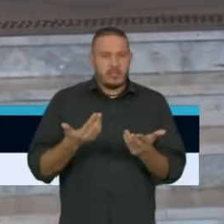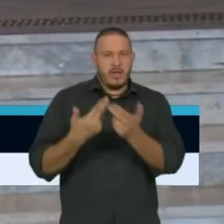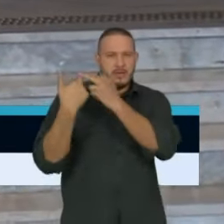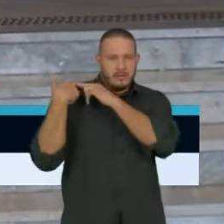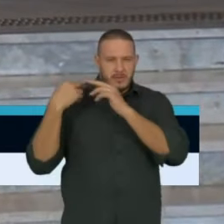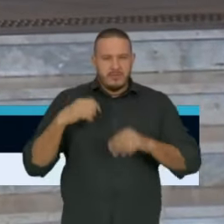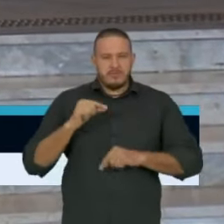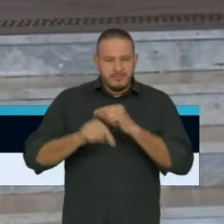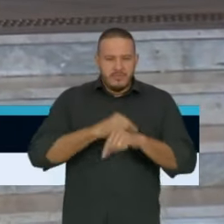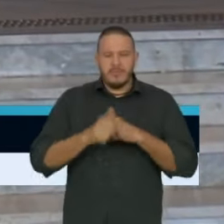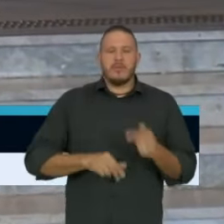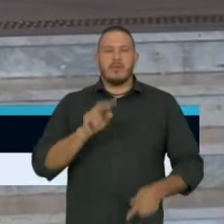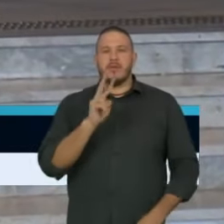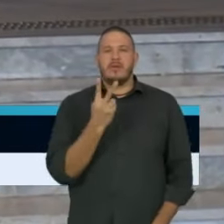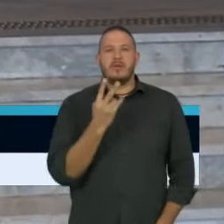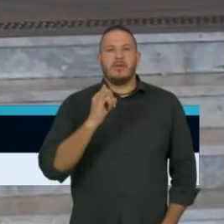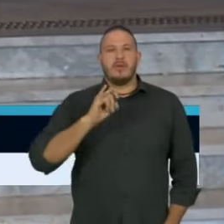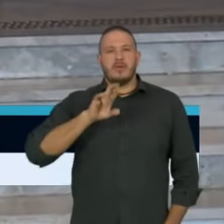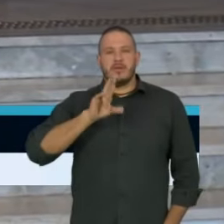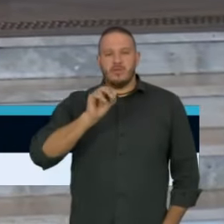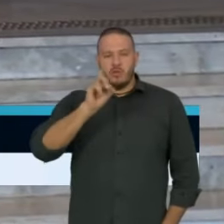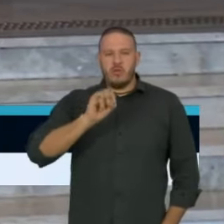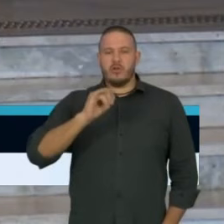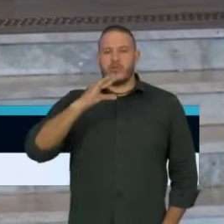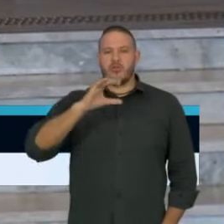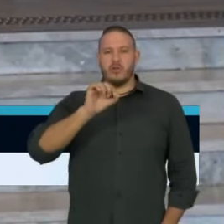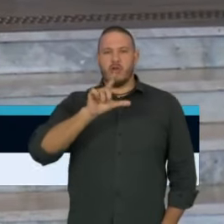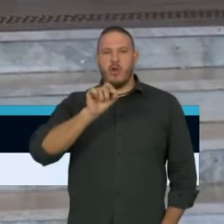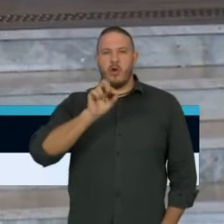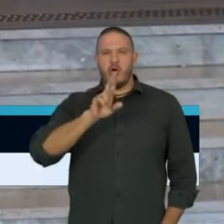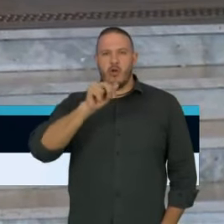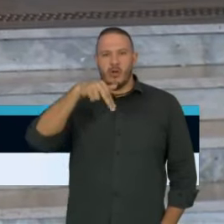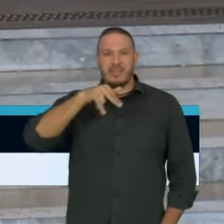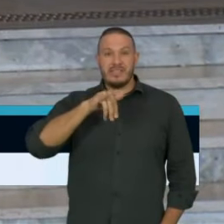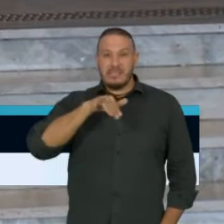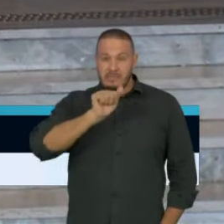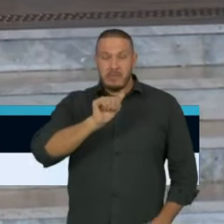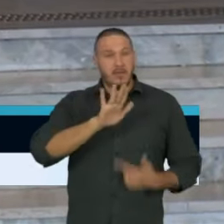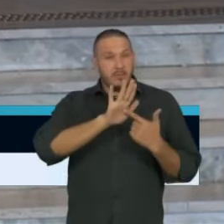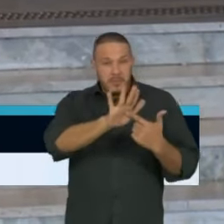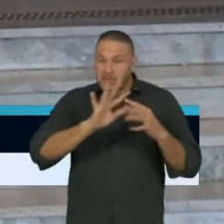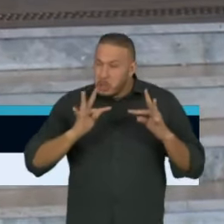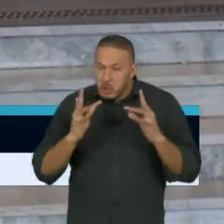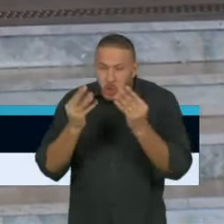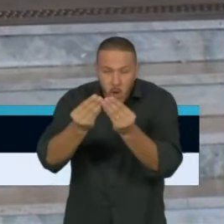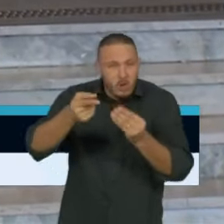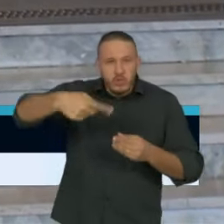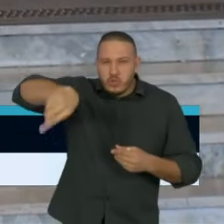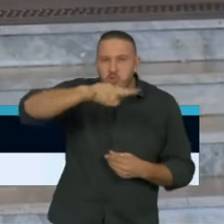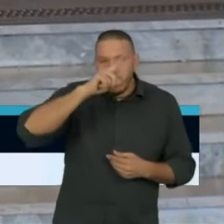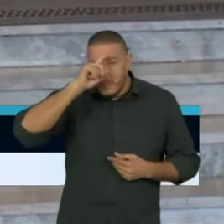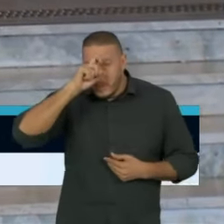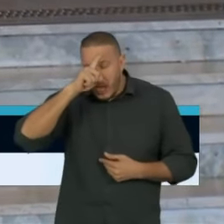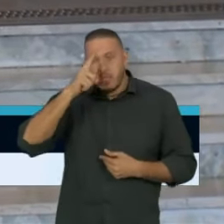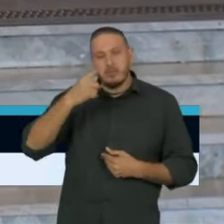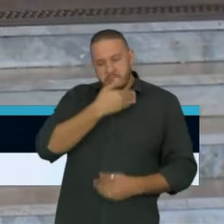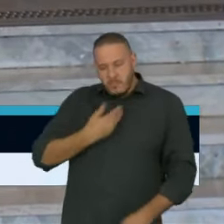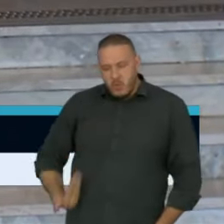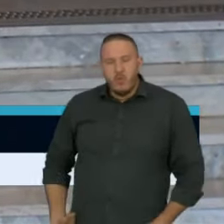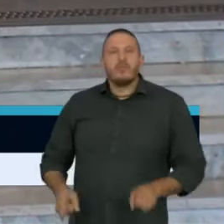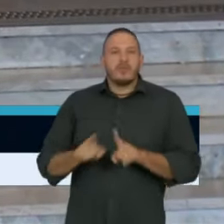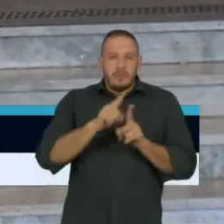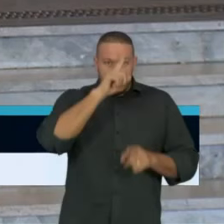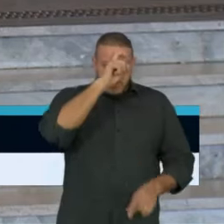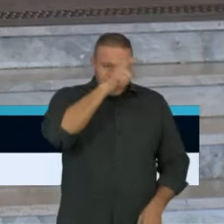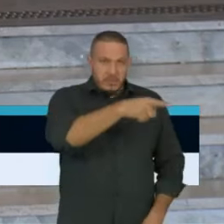hidroxicloroquina é oferecer a todos os hospitais públicos e privados para